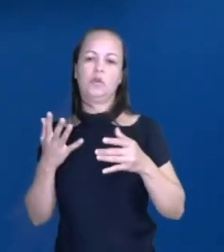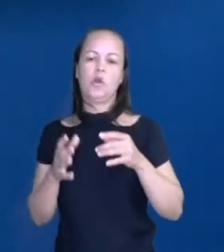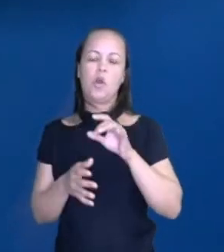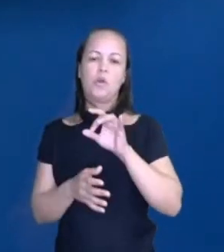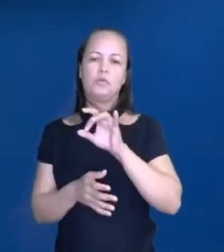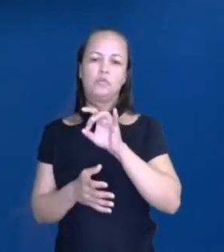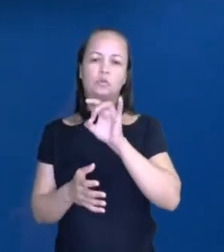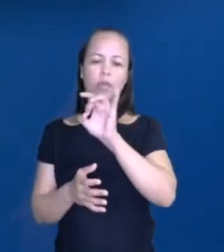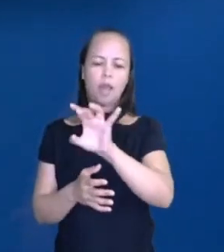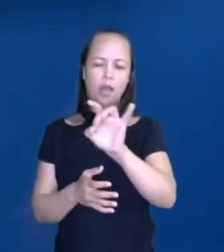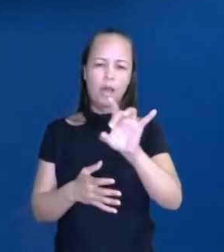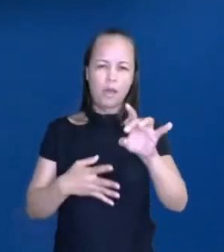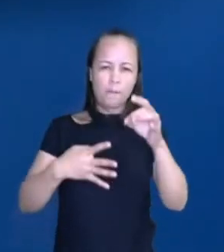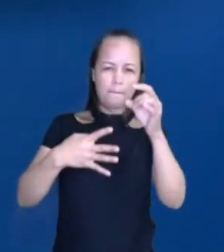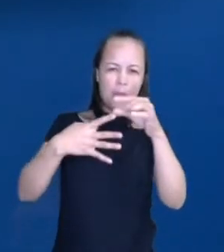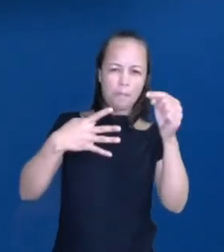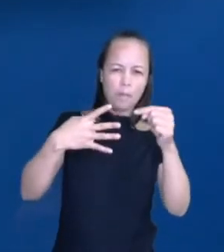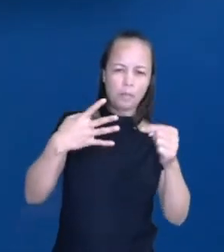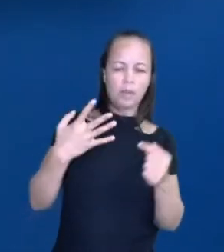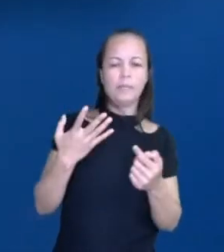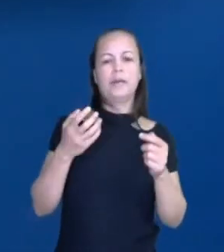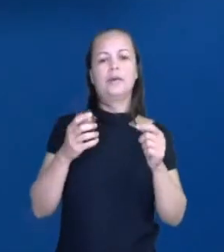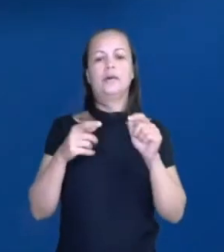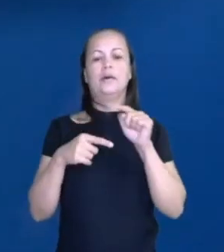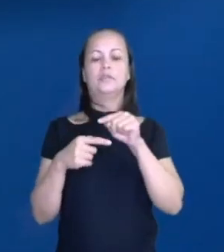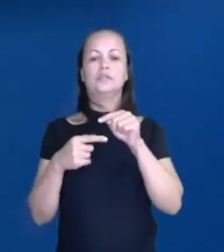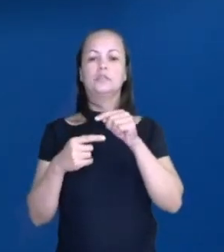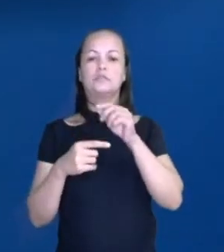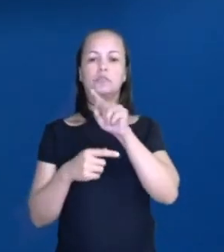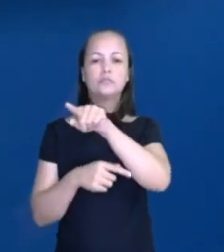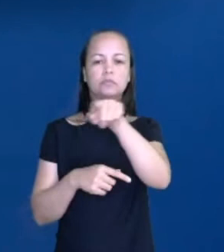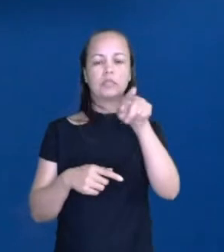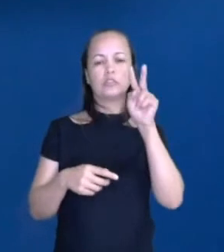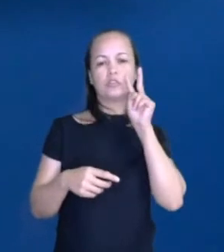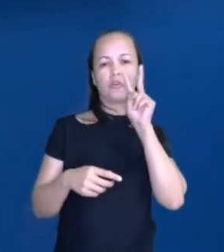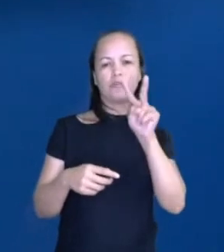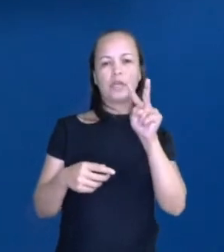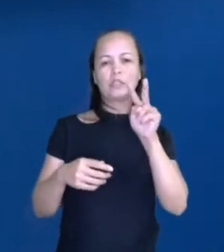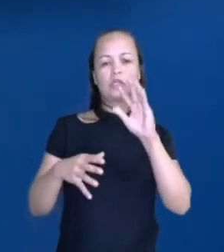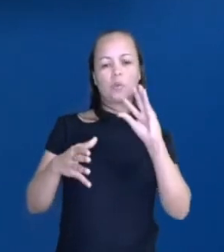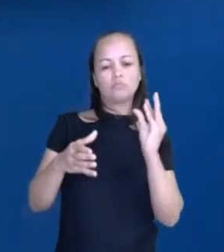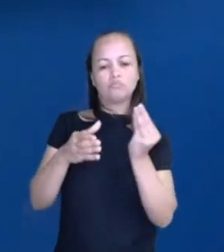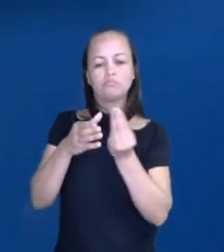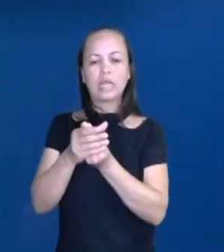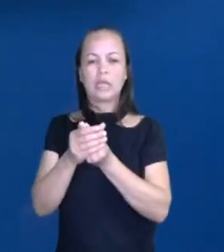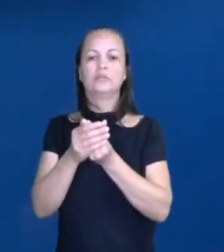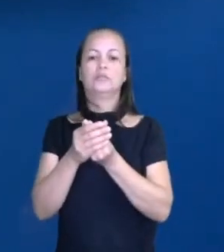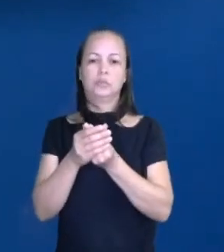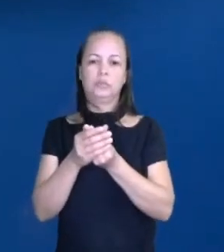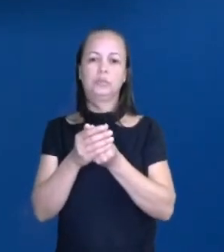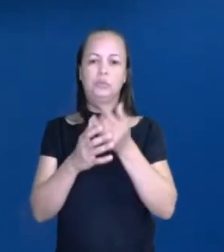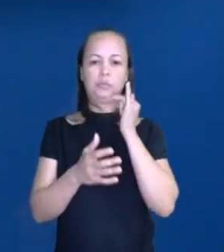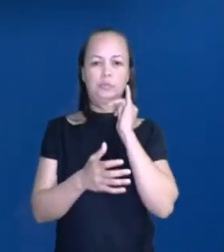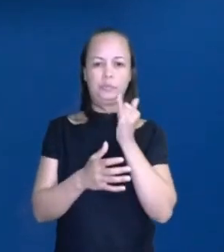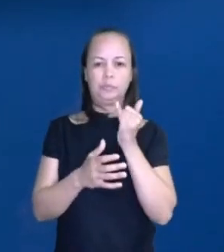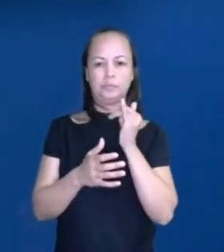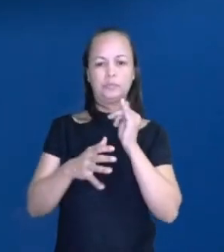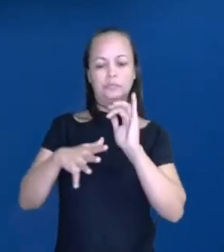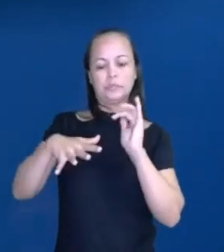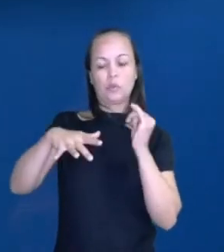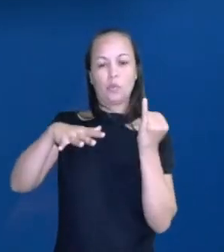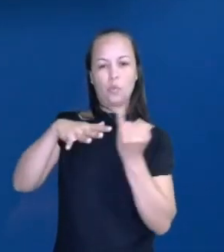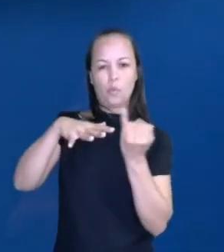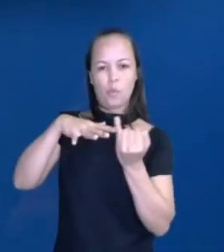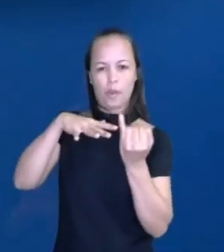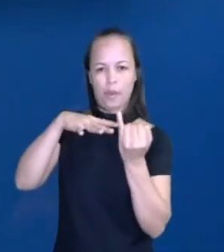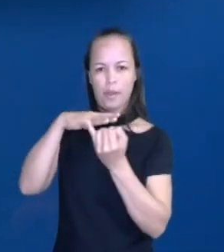vendo nesse momento, são passos dentro do enredo, fazem parte do enredo. Olha que